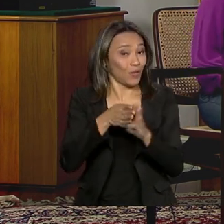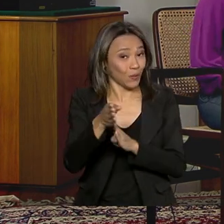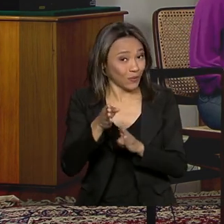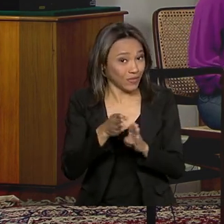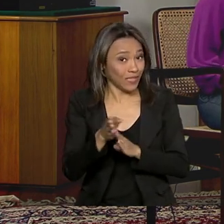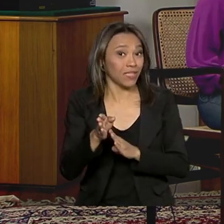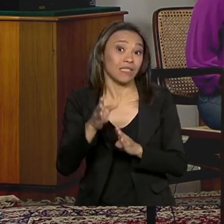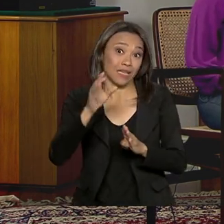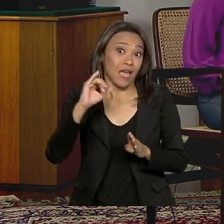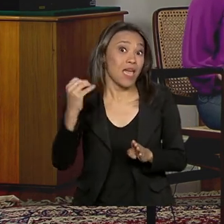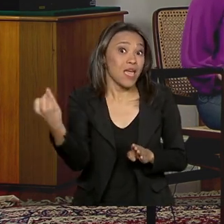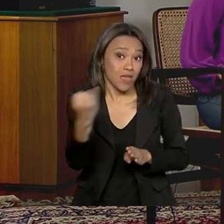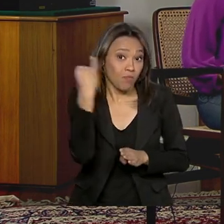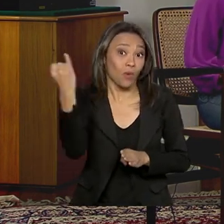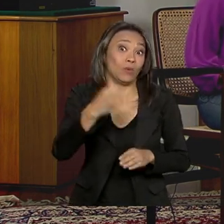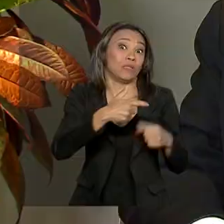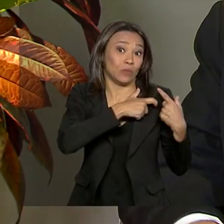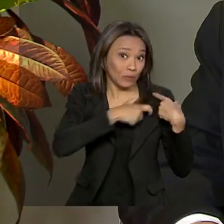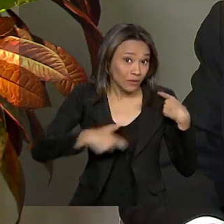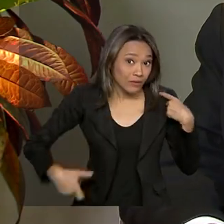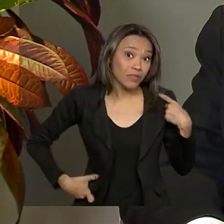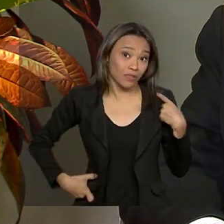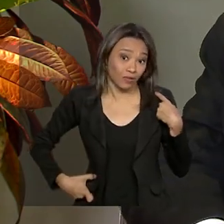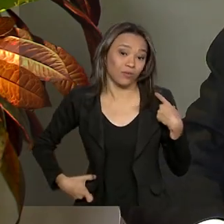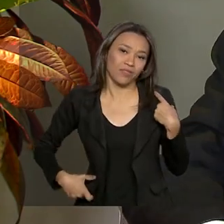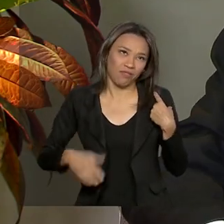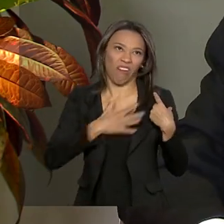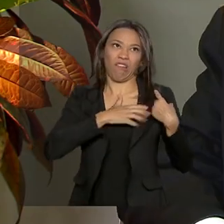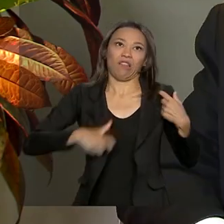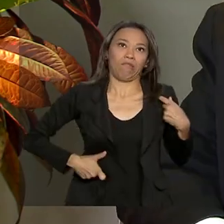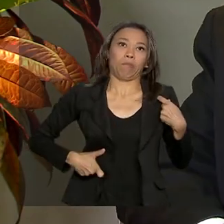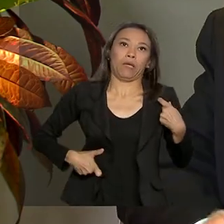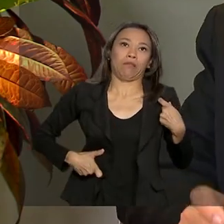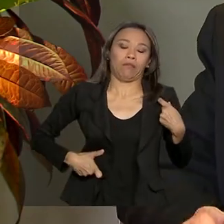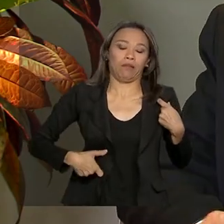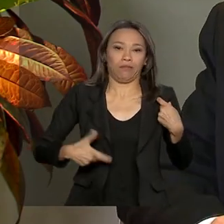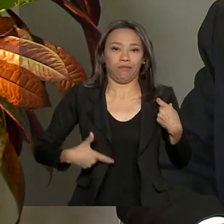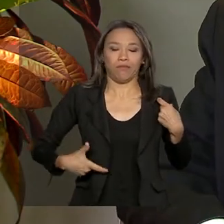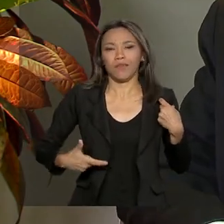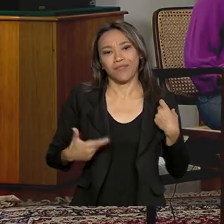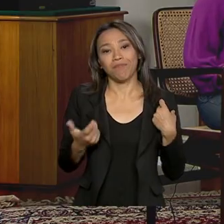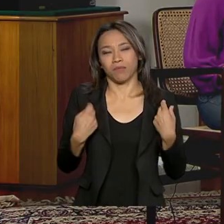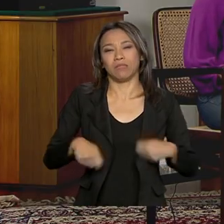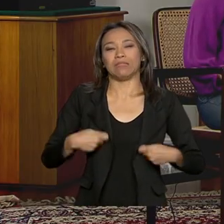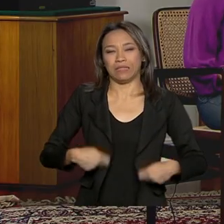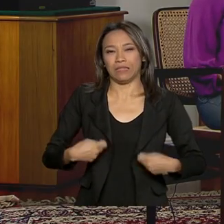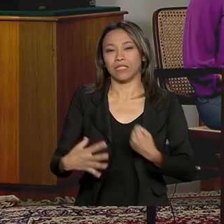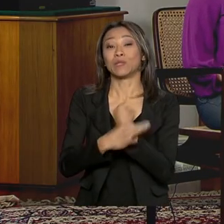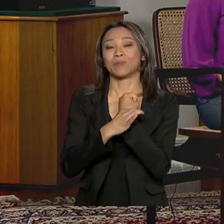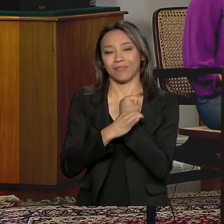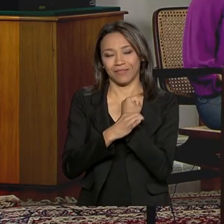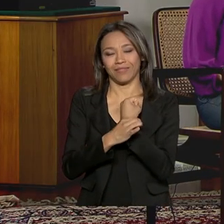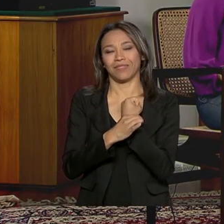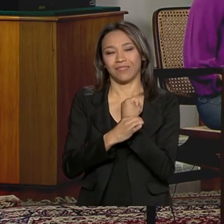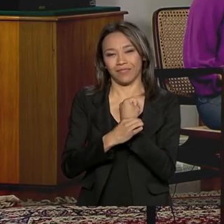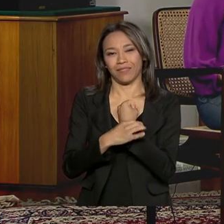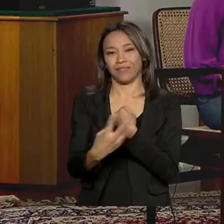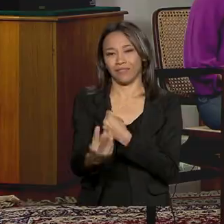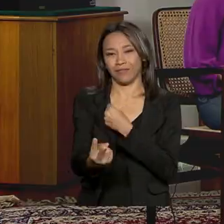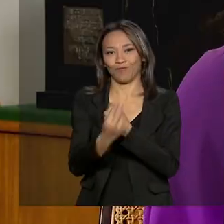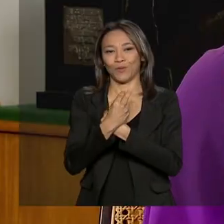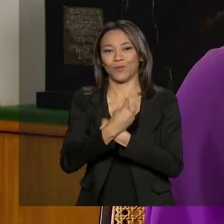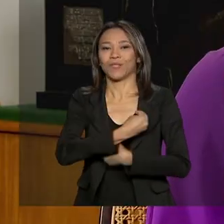óbvio, cinto é fundamental. Não é agradável aquele troço no peito, mas é muito necessário, é muito útil e preserva